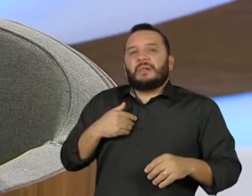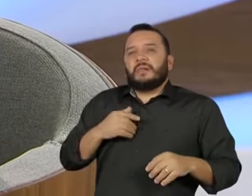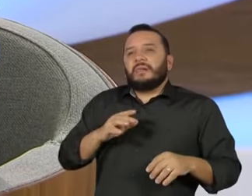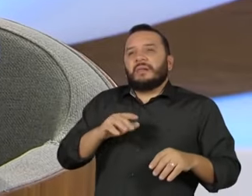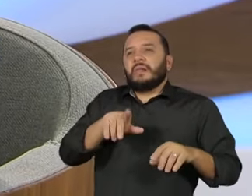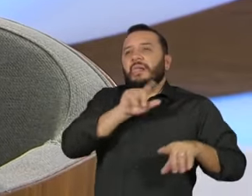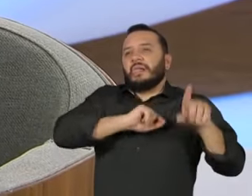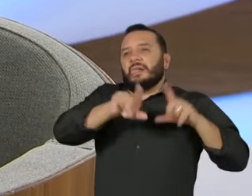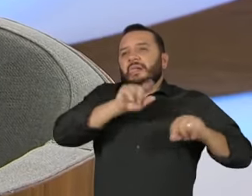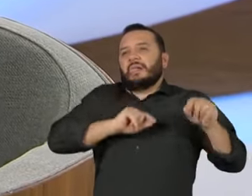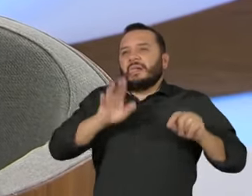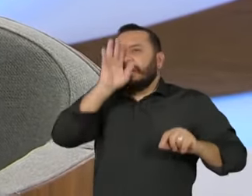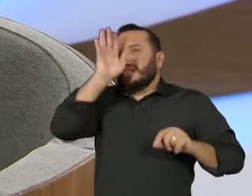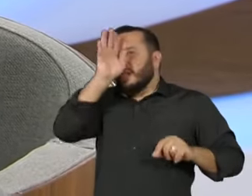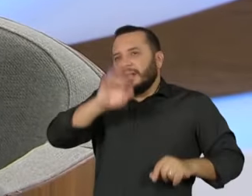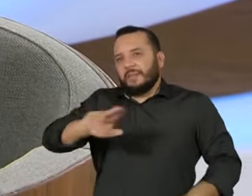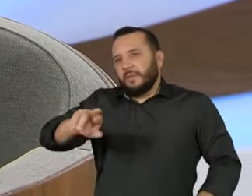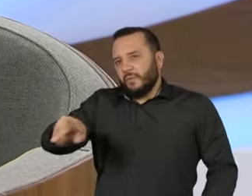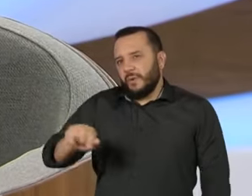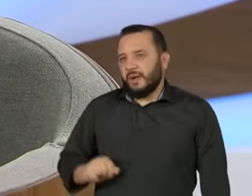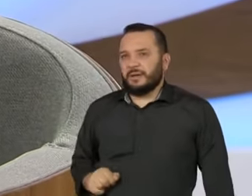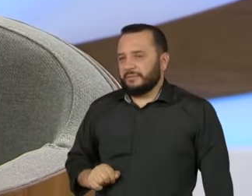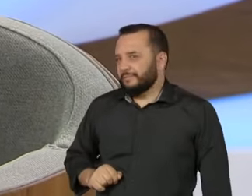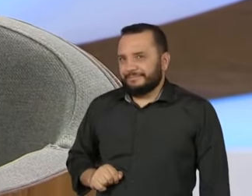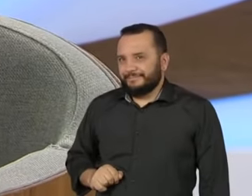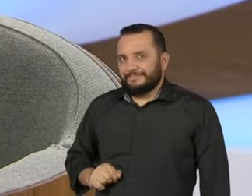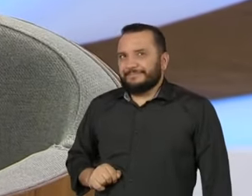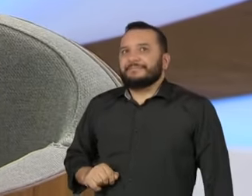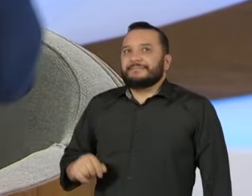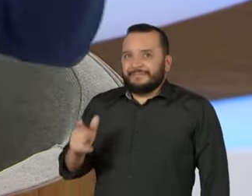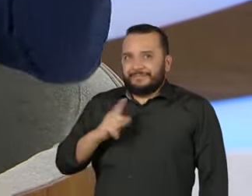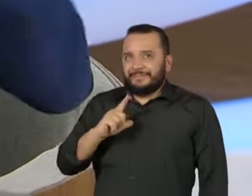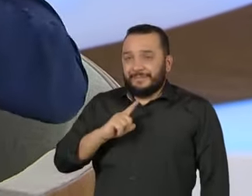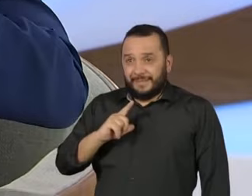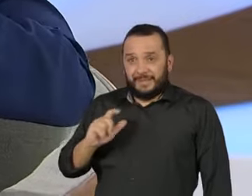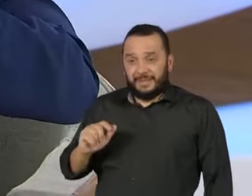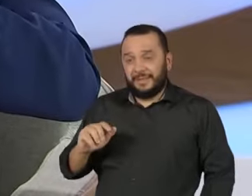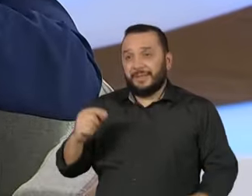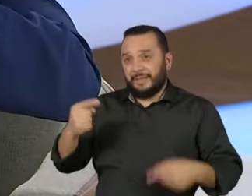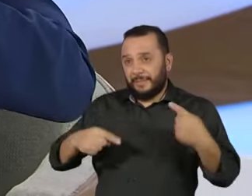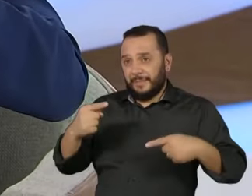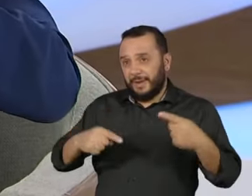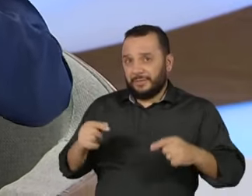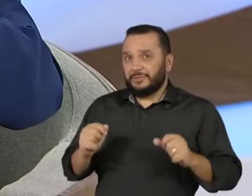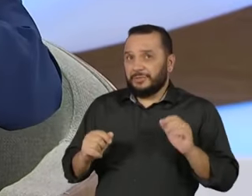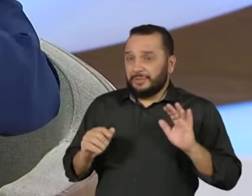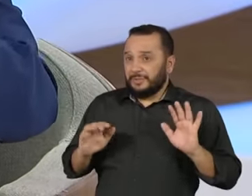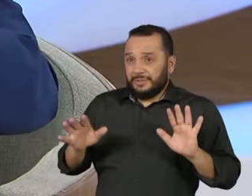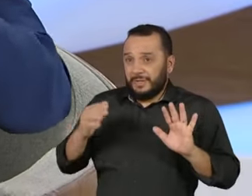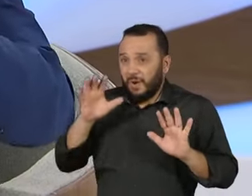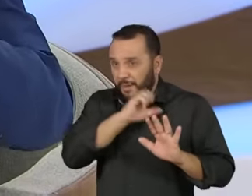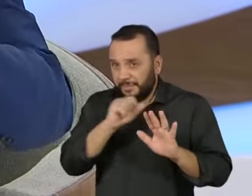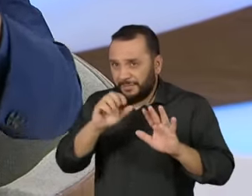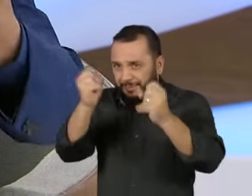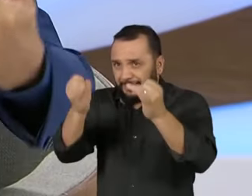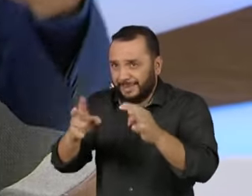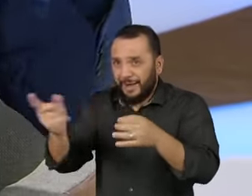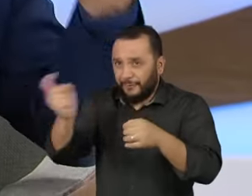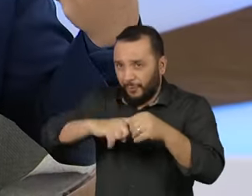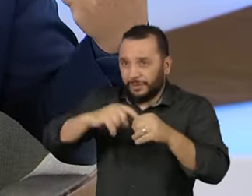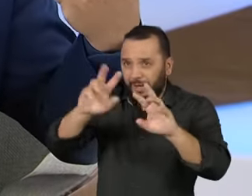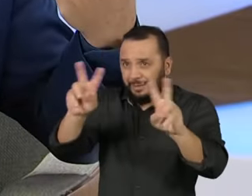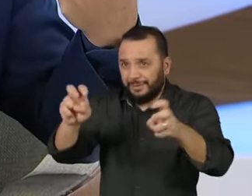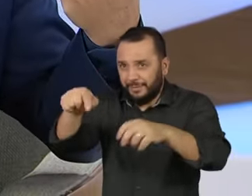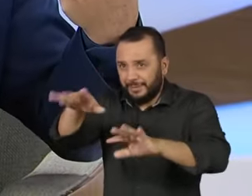Eu acho que é uma forçação de mão em relação a esse debate. Eu vou só voltar a esse tema, quer dizer, no